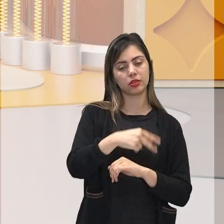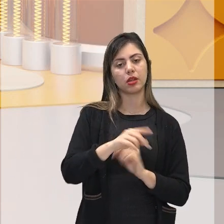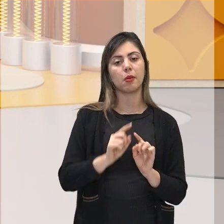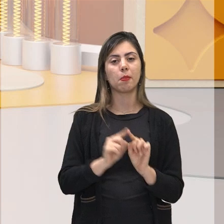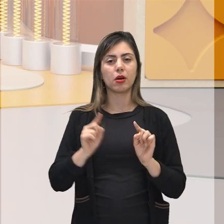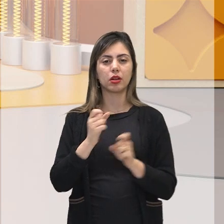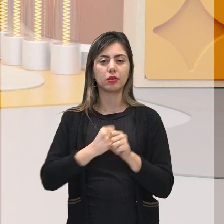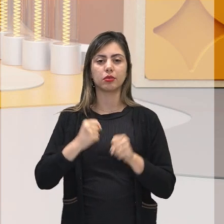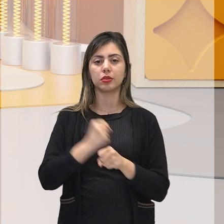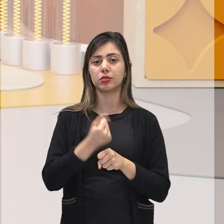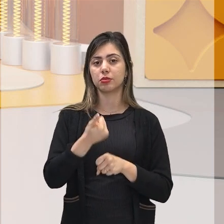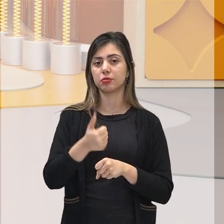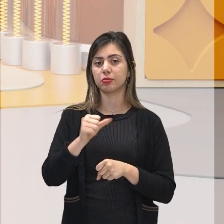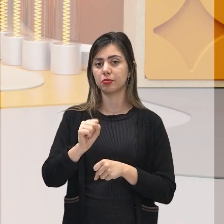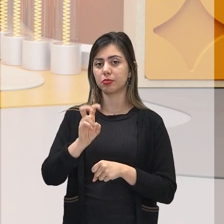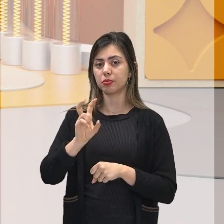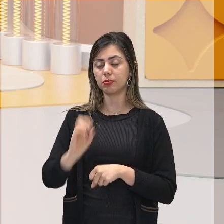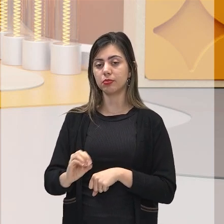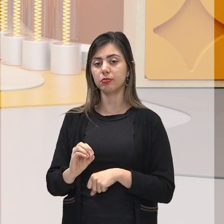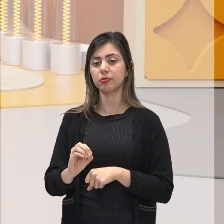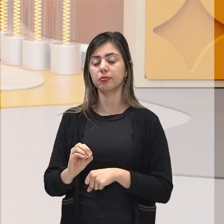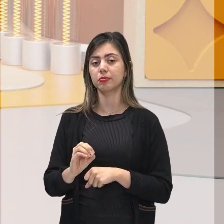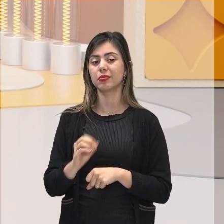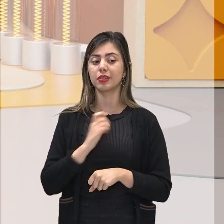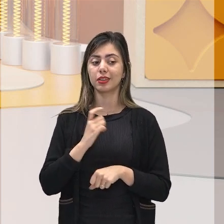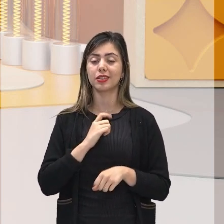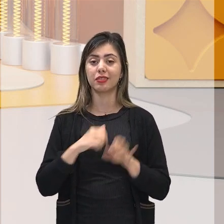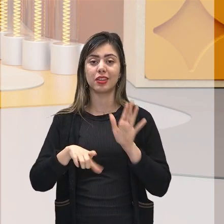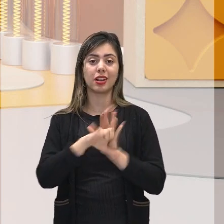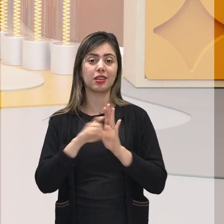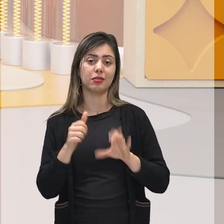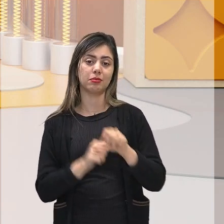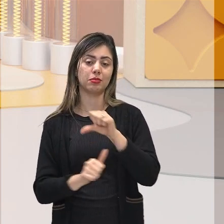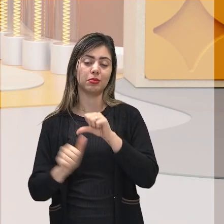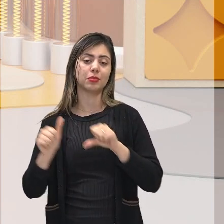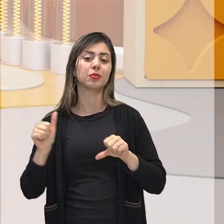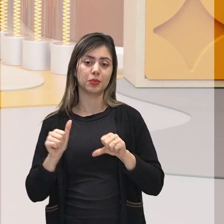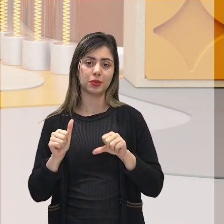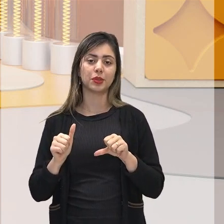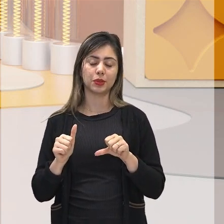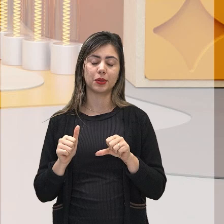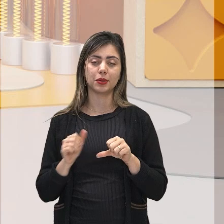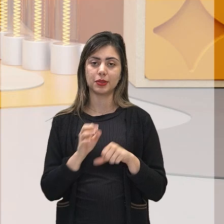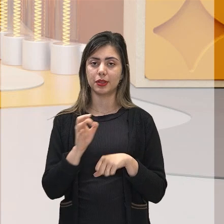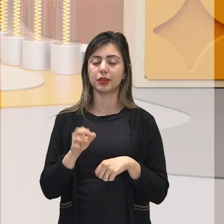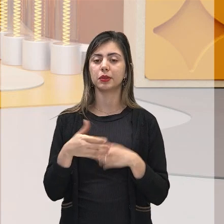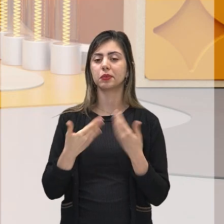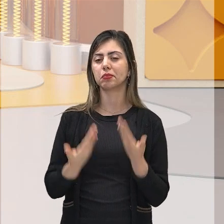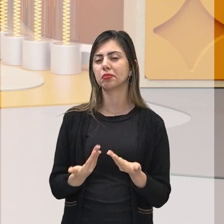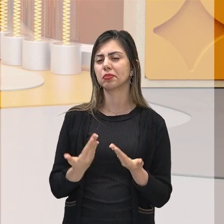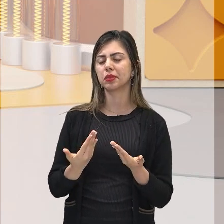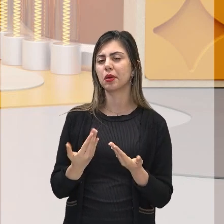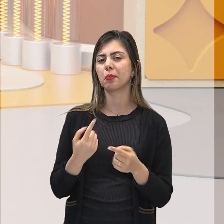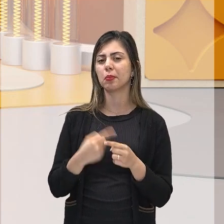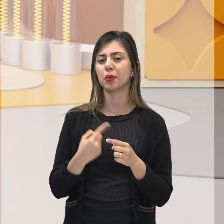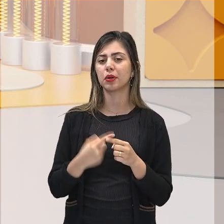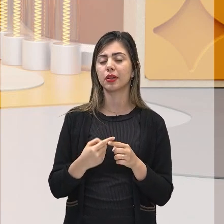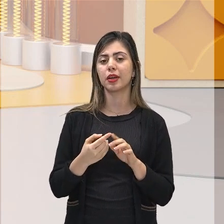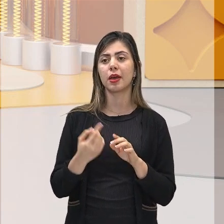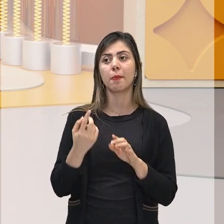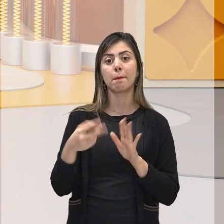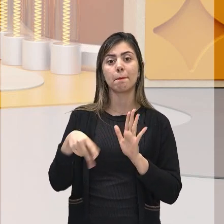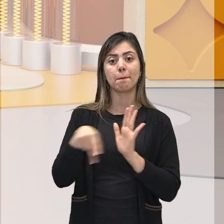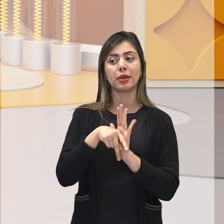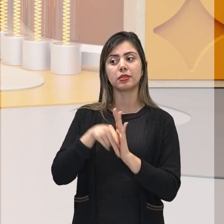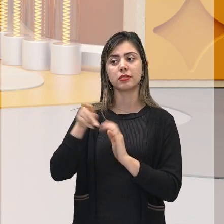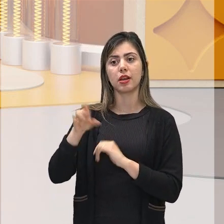1850, isso foi mudado por conta dessa lei que foi instituída, porque valia para os colonos.